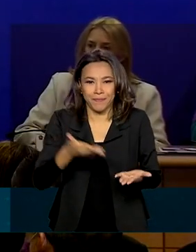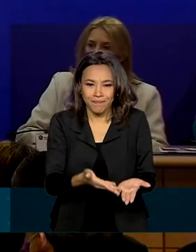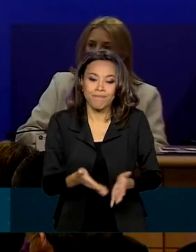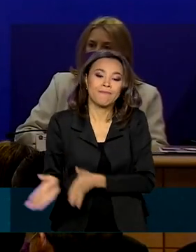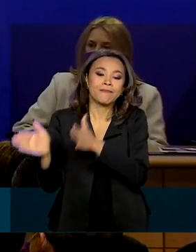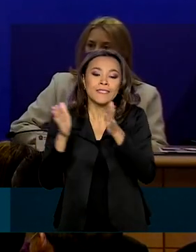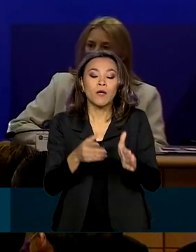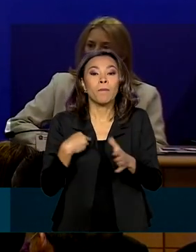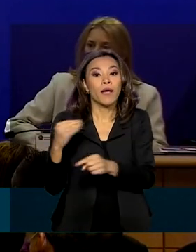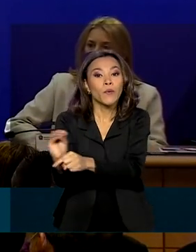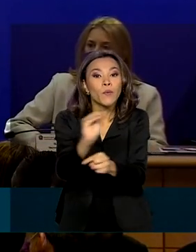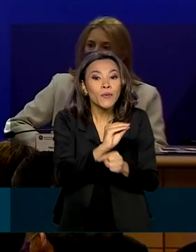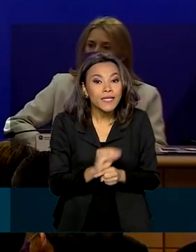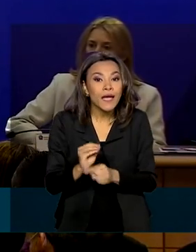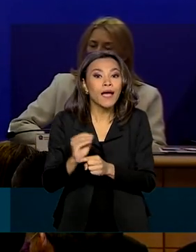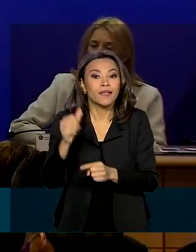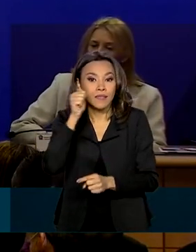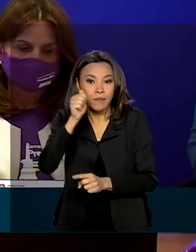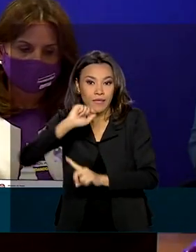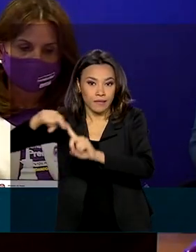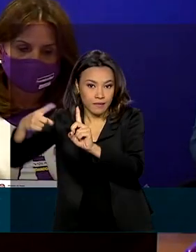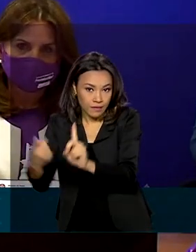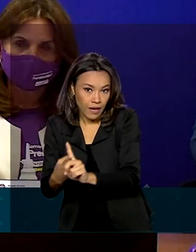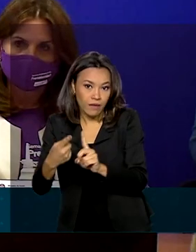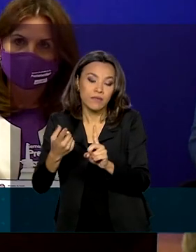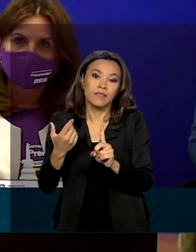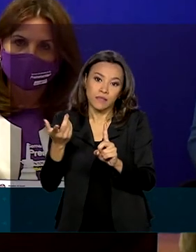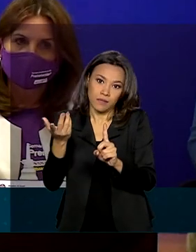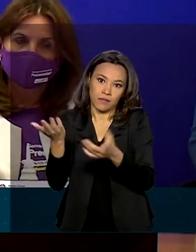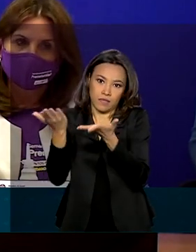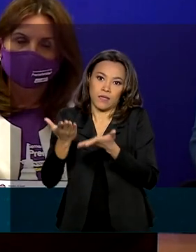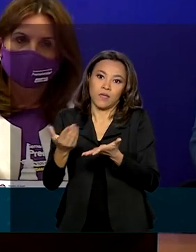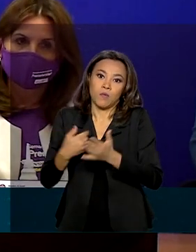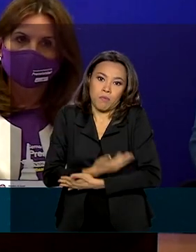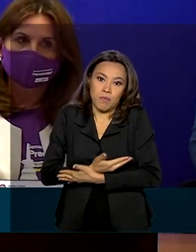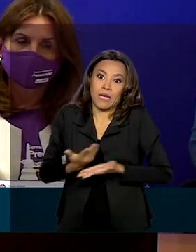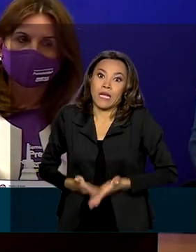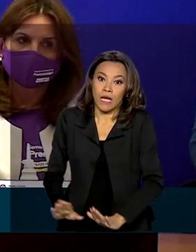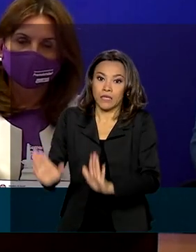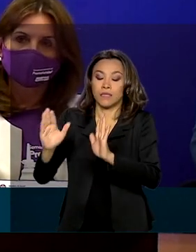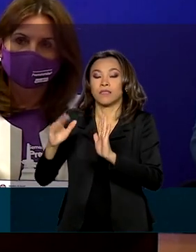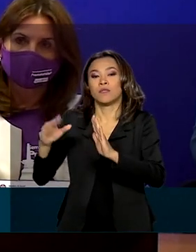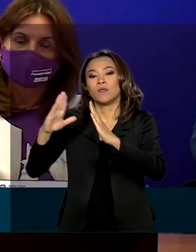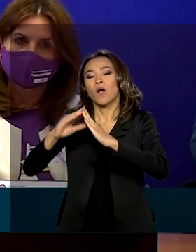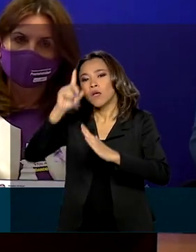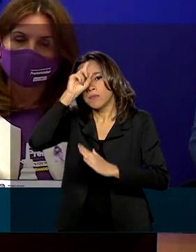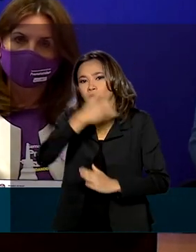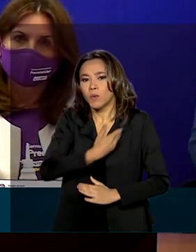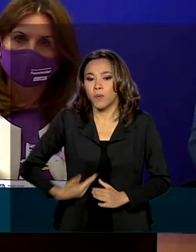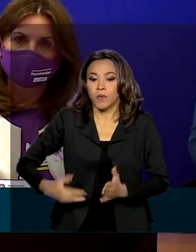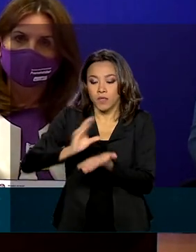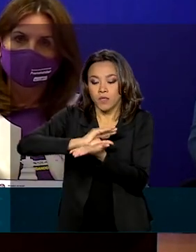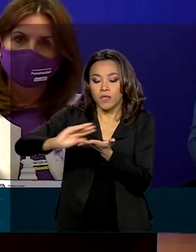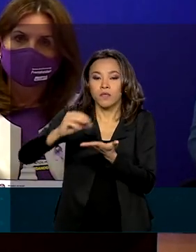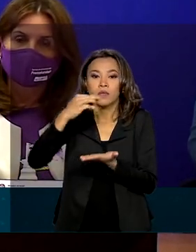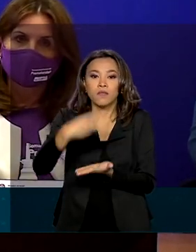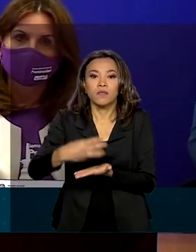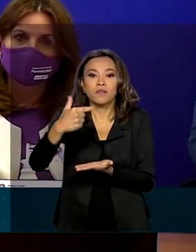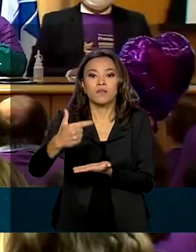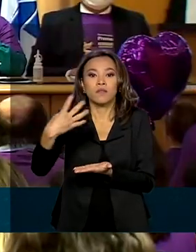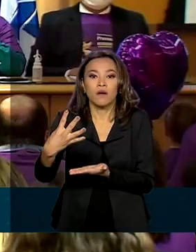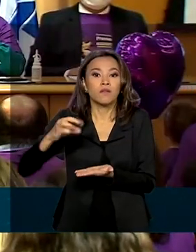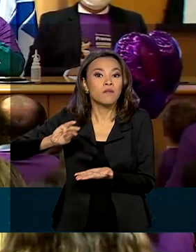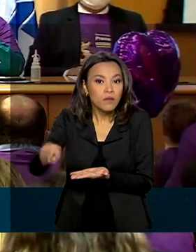cuidado a gestantes e recém-nascidos no SUS, o Ministério da Saúde anunciou um repasse de 324 milhões de